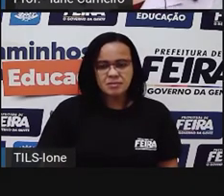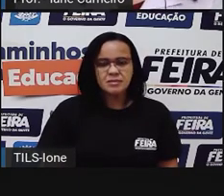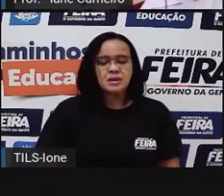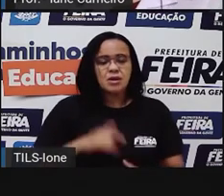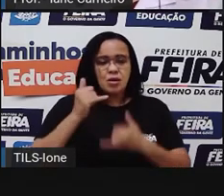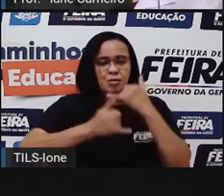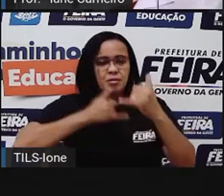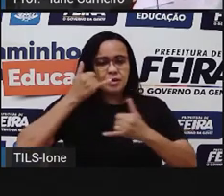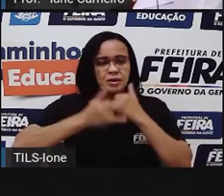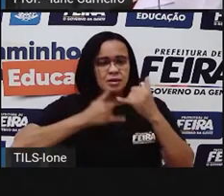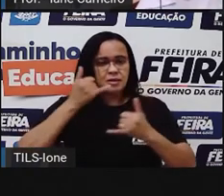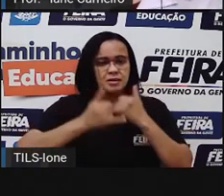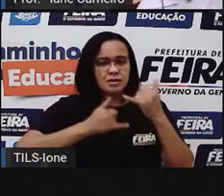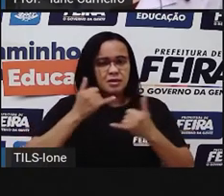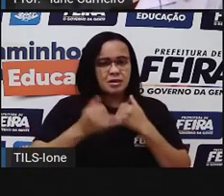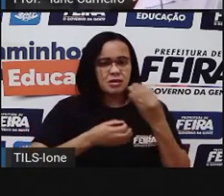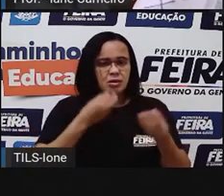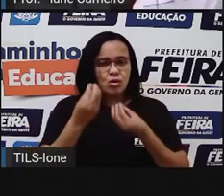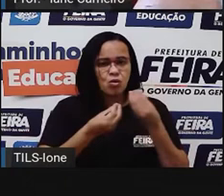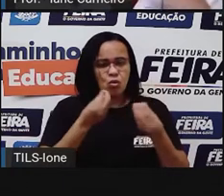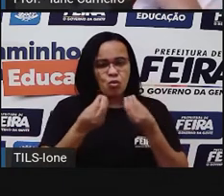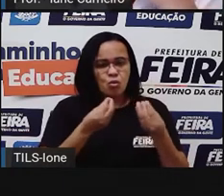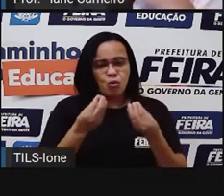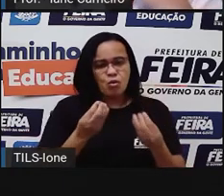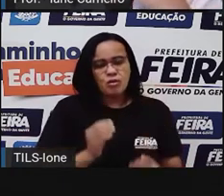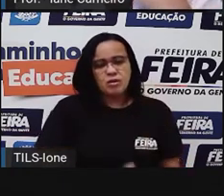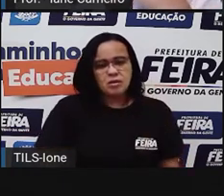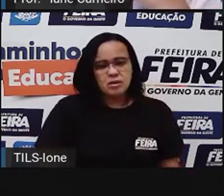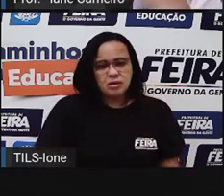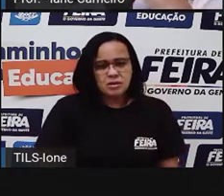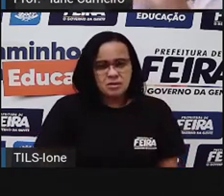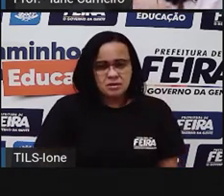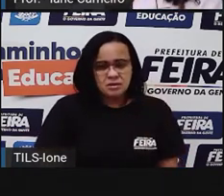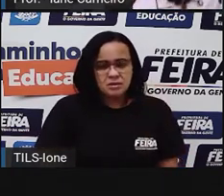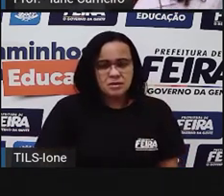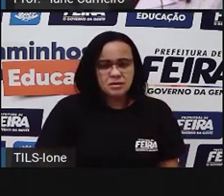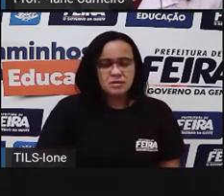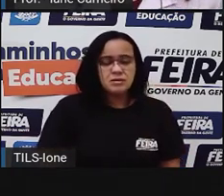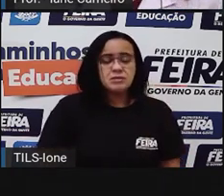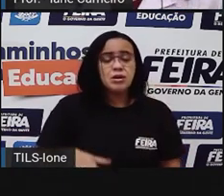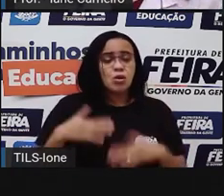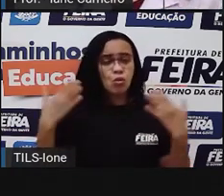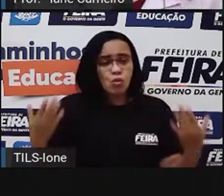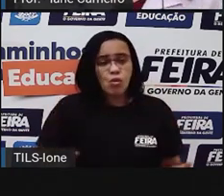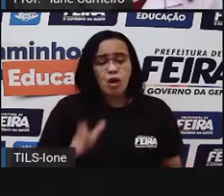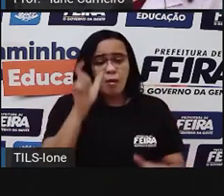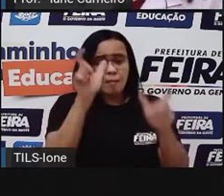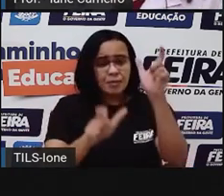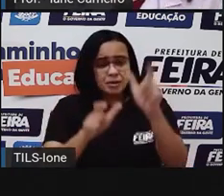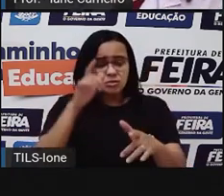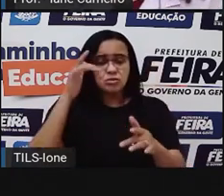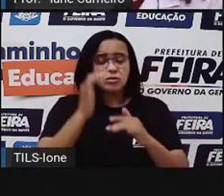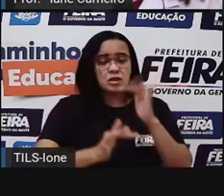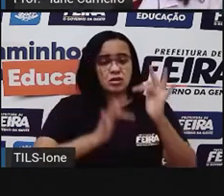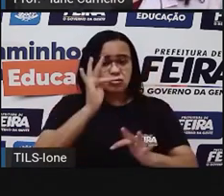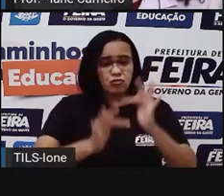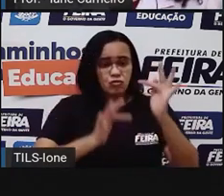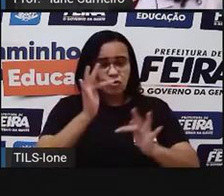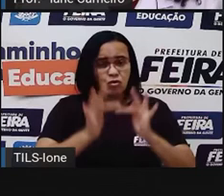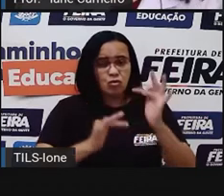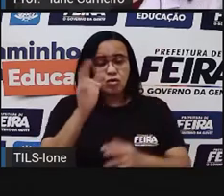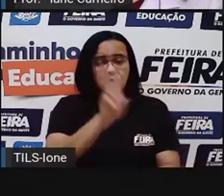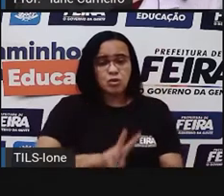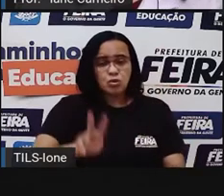Uso o vento para me locomover. Qual é o personagem do folclore? Que usa o vento, né, pra se locomover?